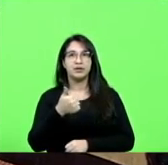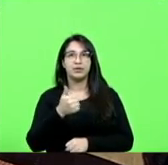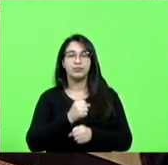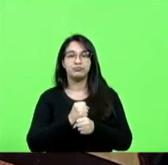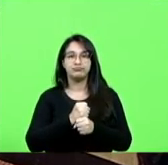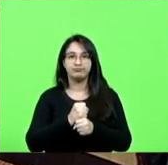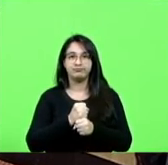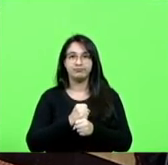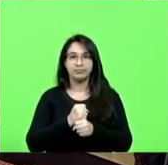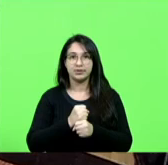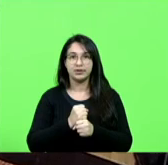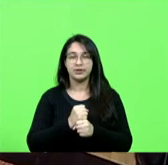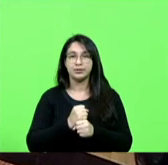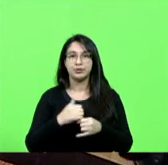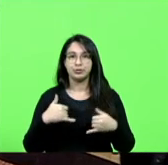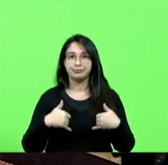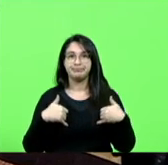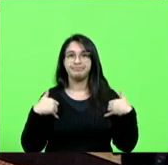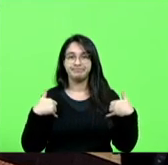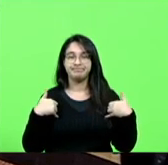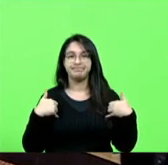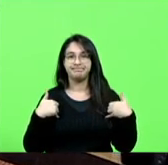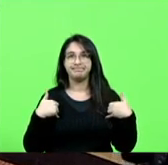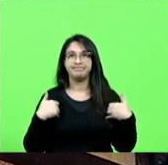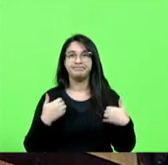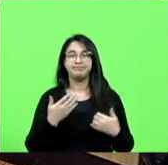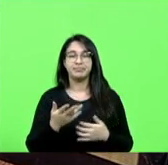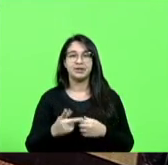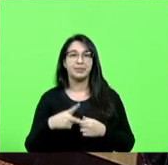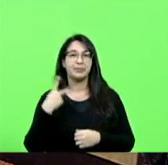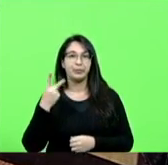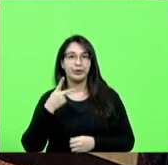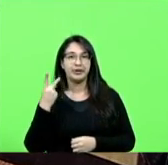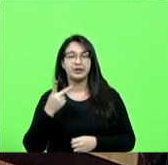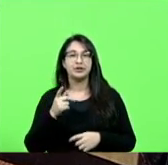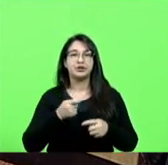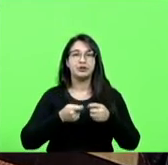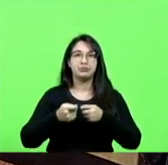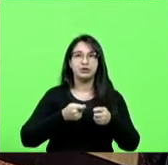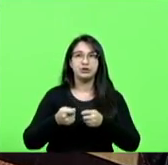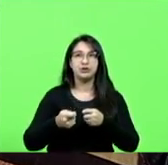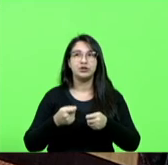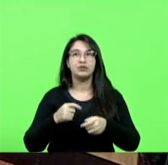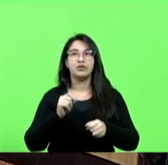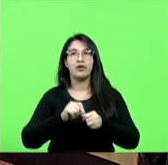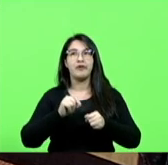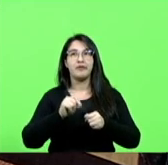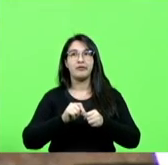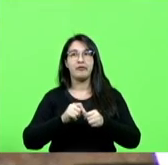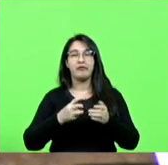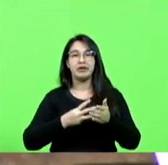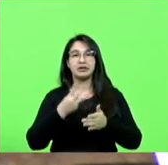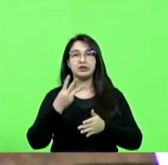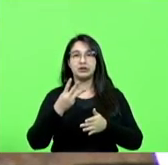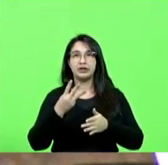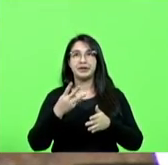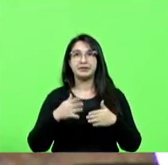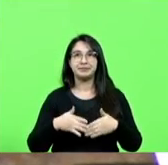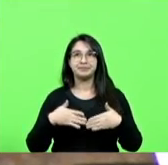autonomia financeira e política. Administrativa e política. Então, eu fiz essas três homenagens para